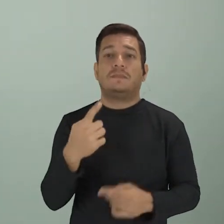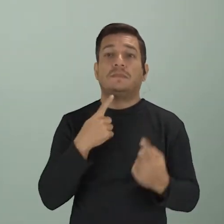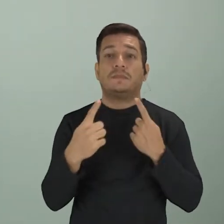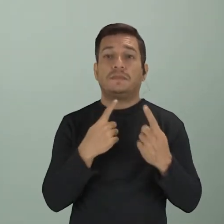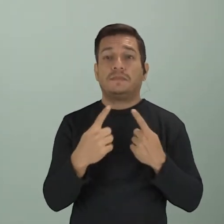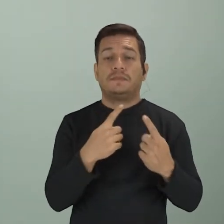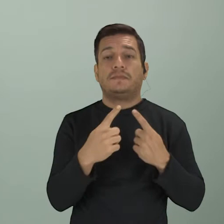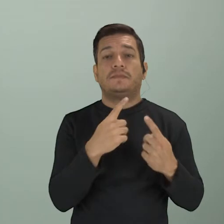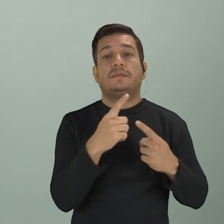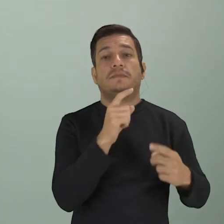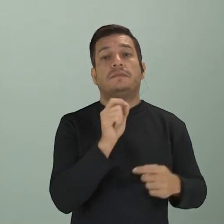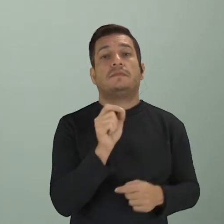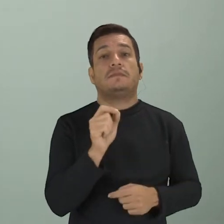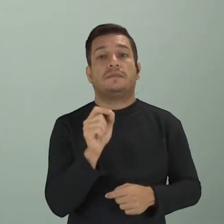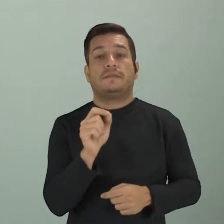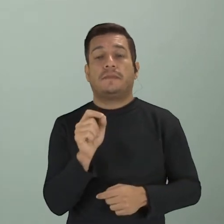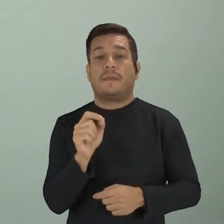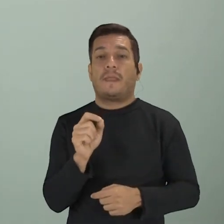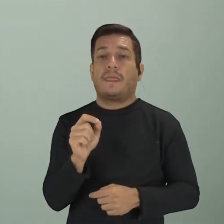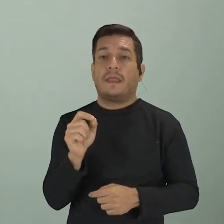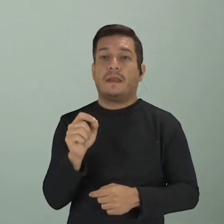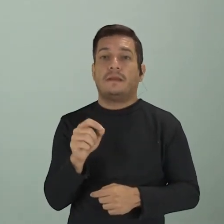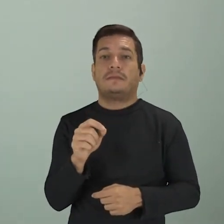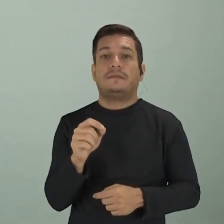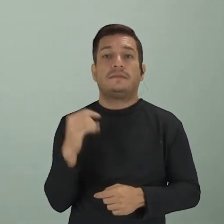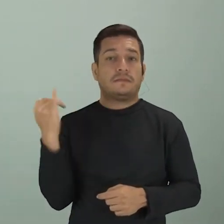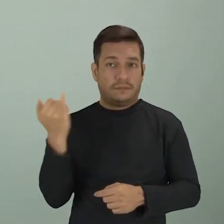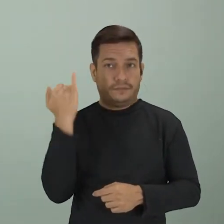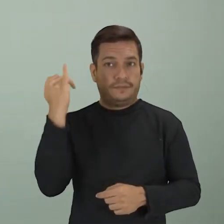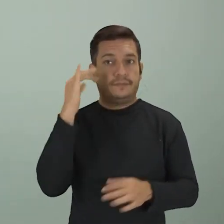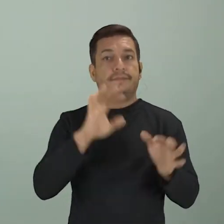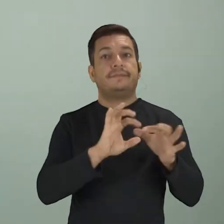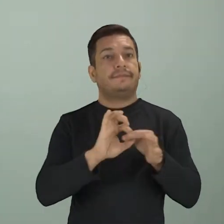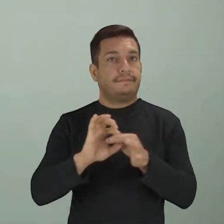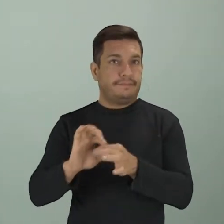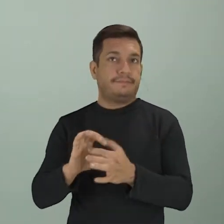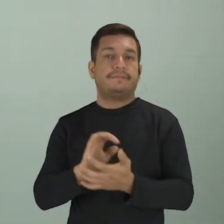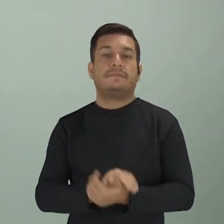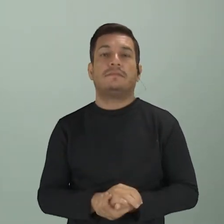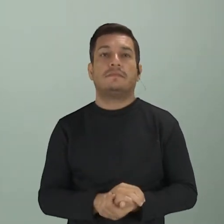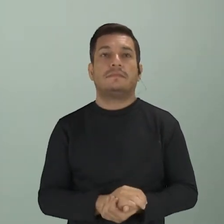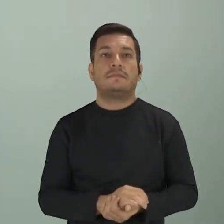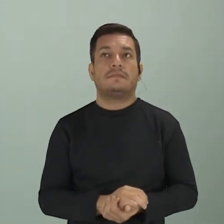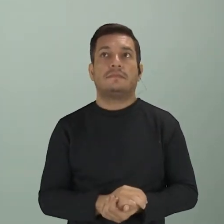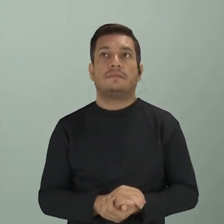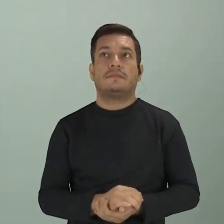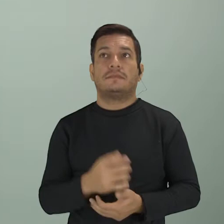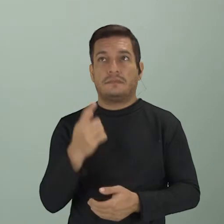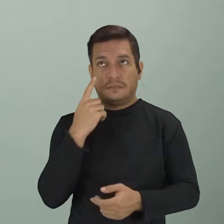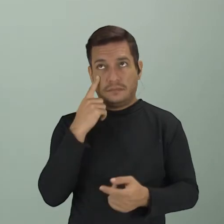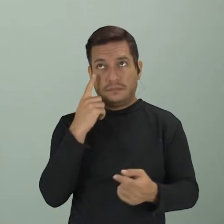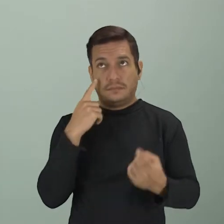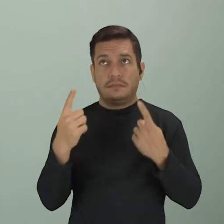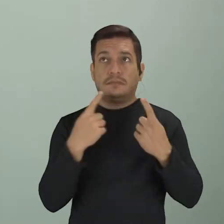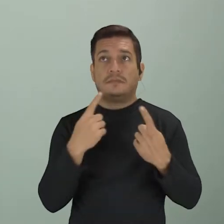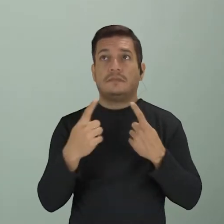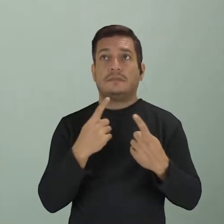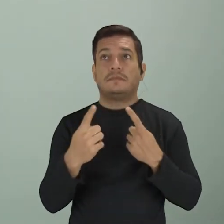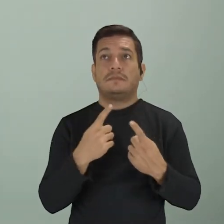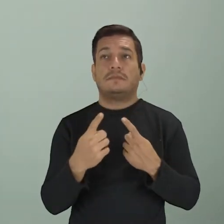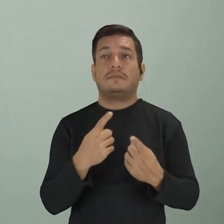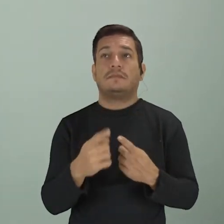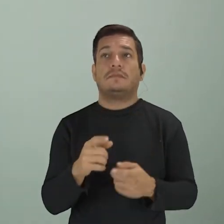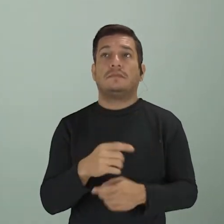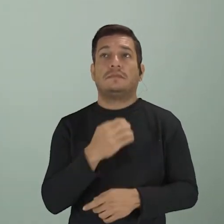debate, ele se torna aí bem relevante nesse contexto. Para a gente discutir essa